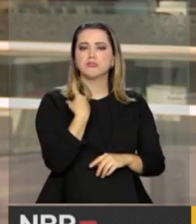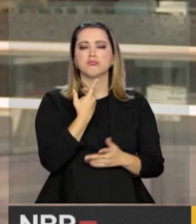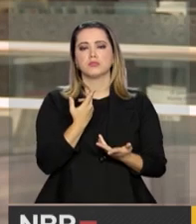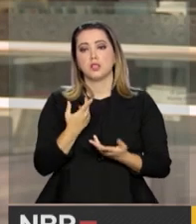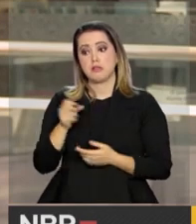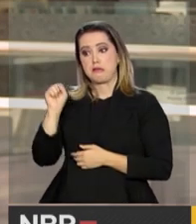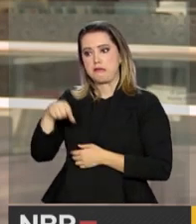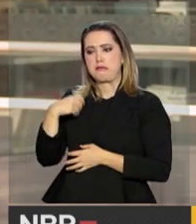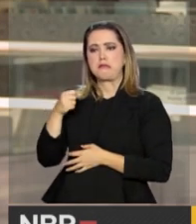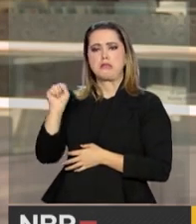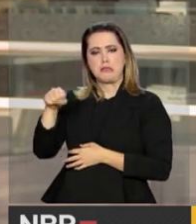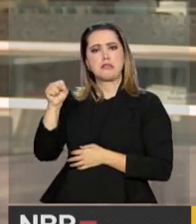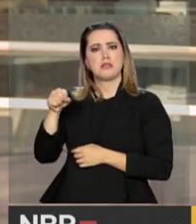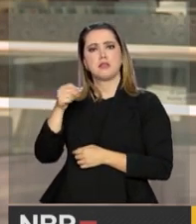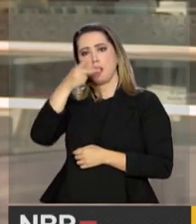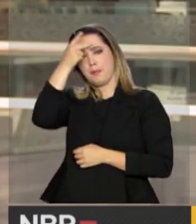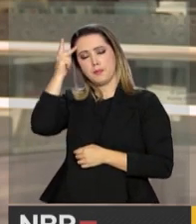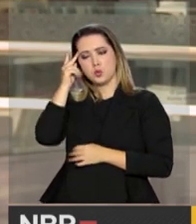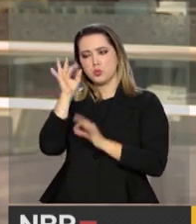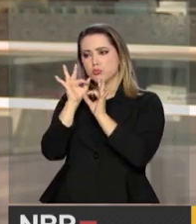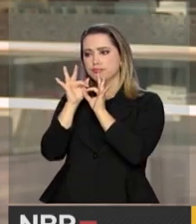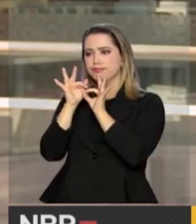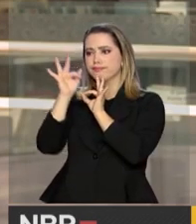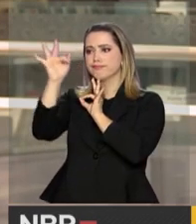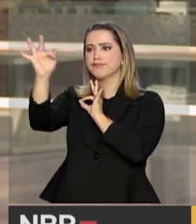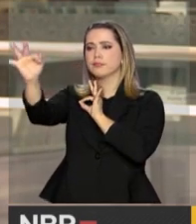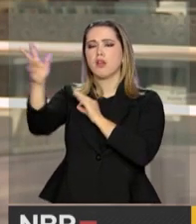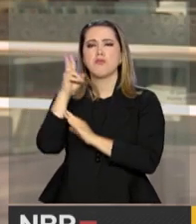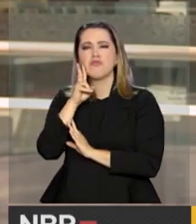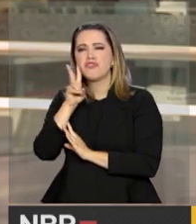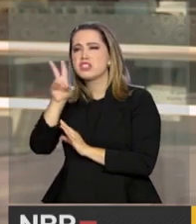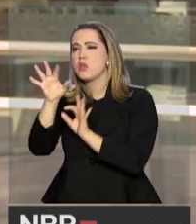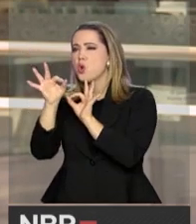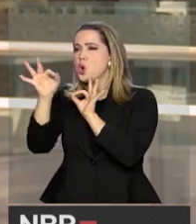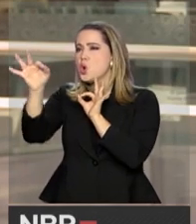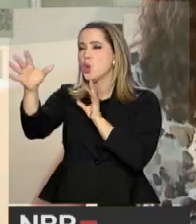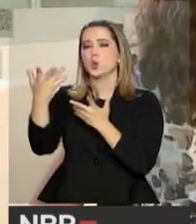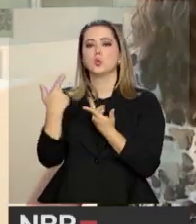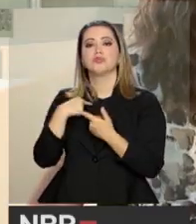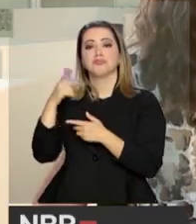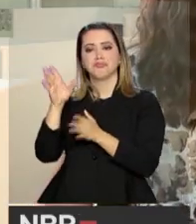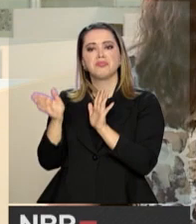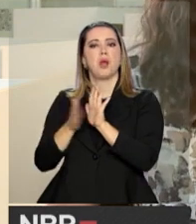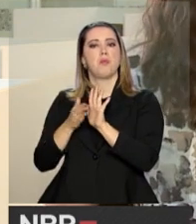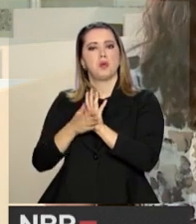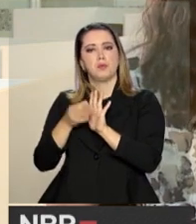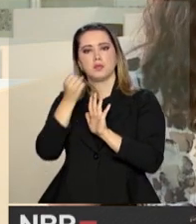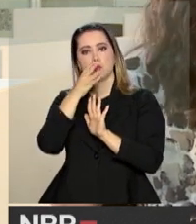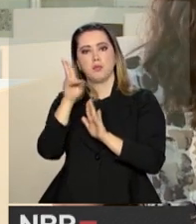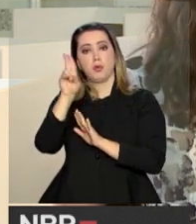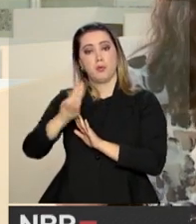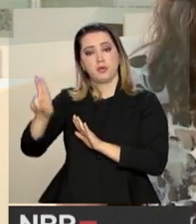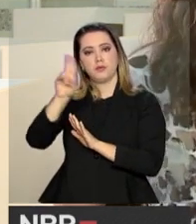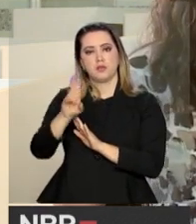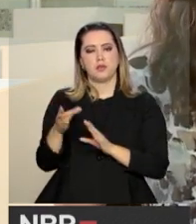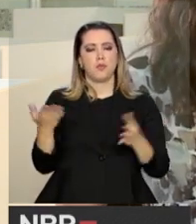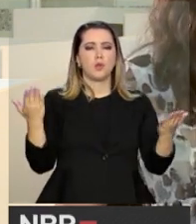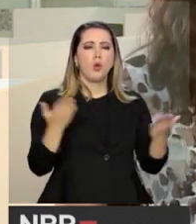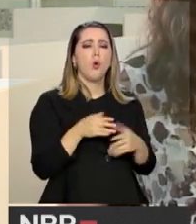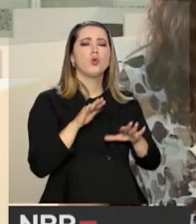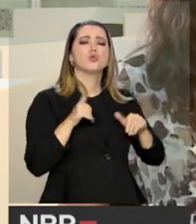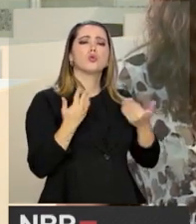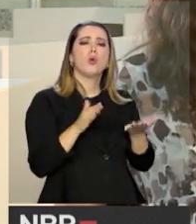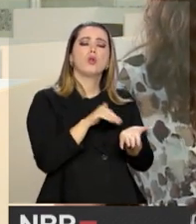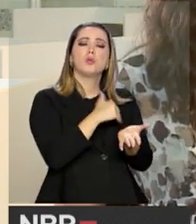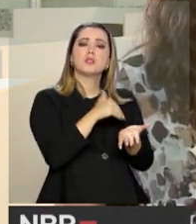olhar para aquilo que eles propuseram para a universidade. E hoje, para a gente ter uma ideia, quantas matrículas